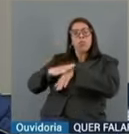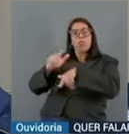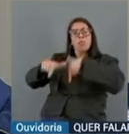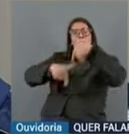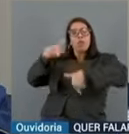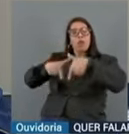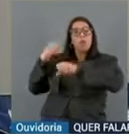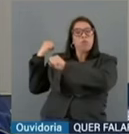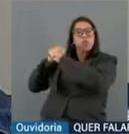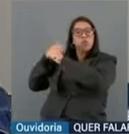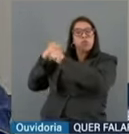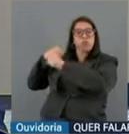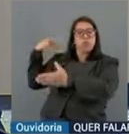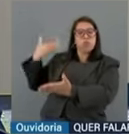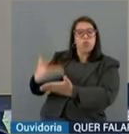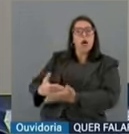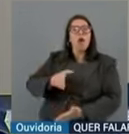anos.